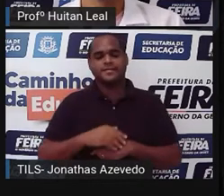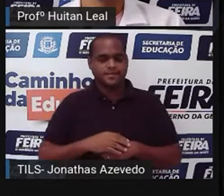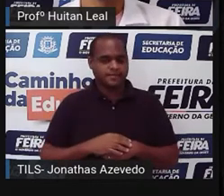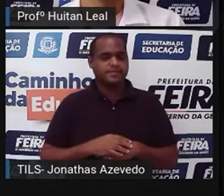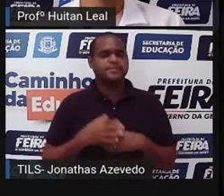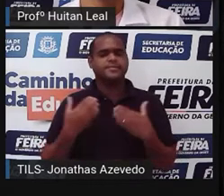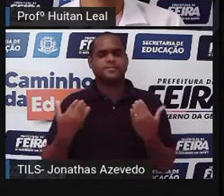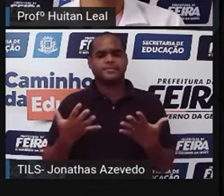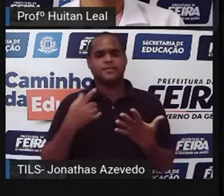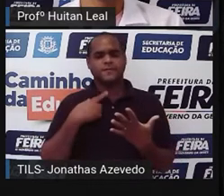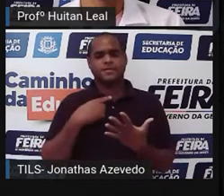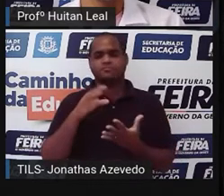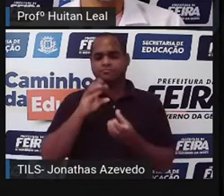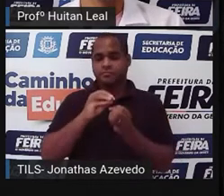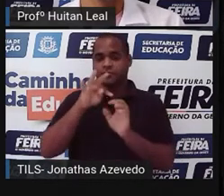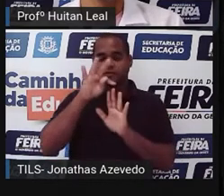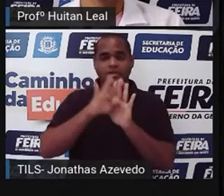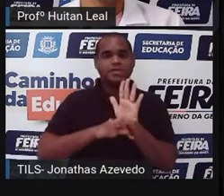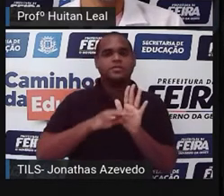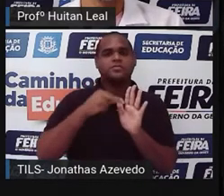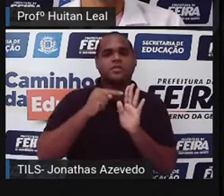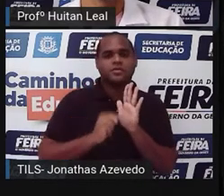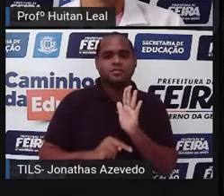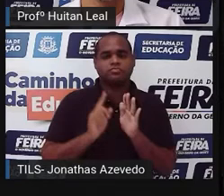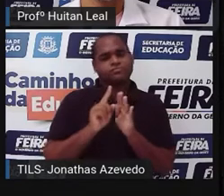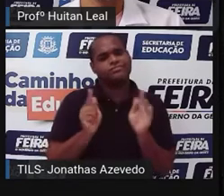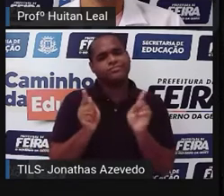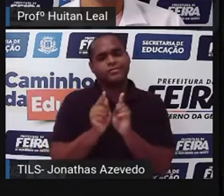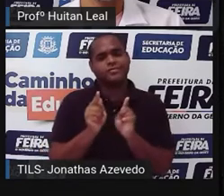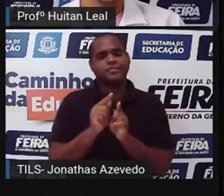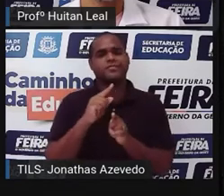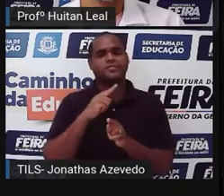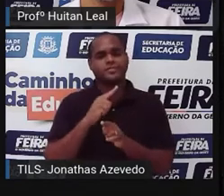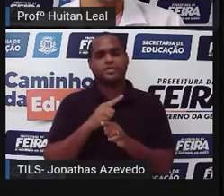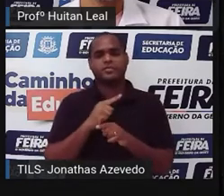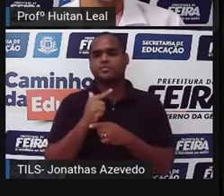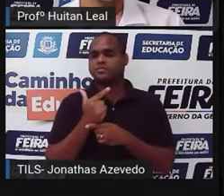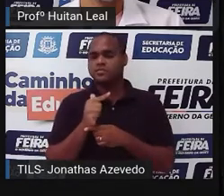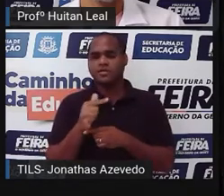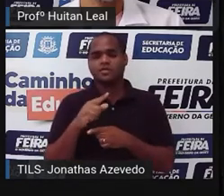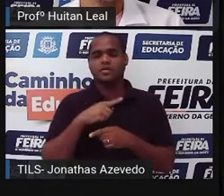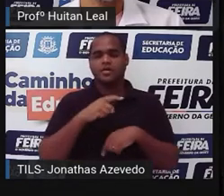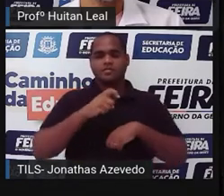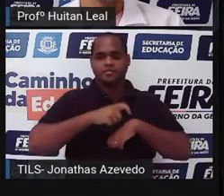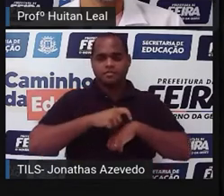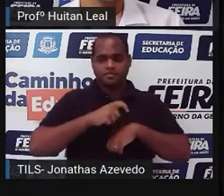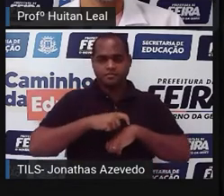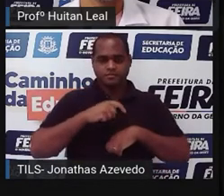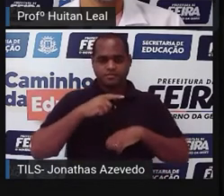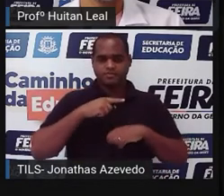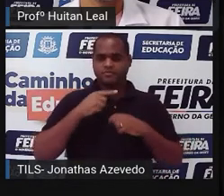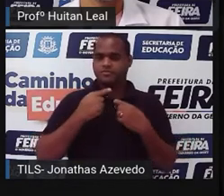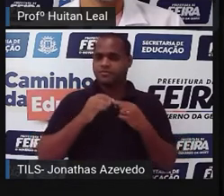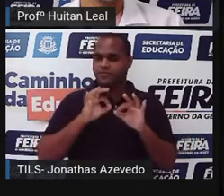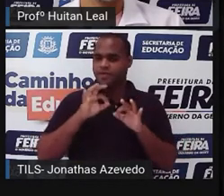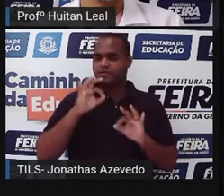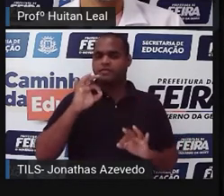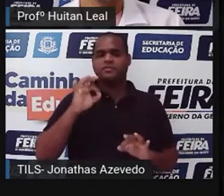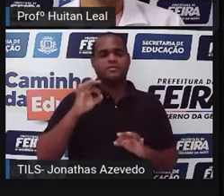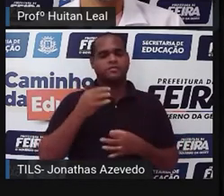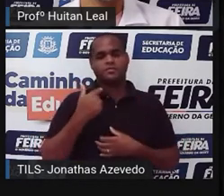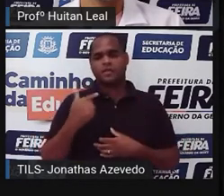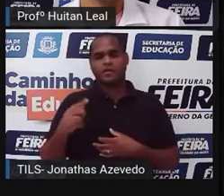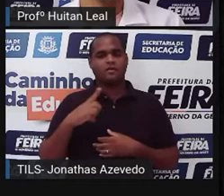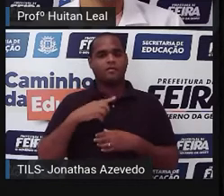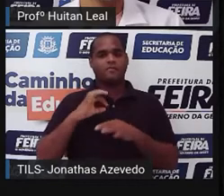o conto é um texto narrativo curto, ele não tem uma duração, um prolongamento, ele